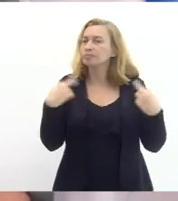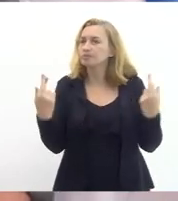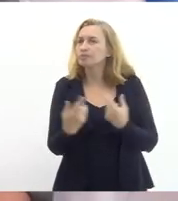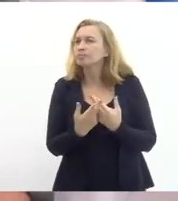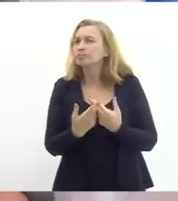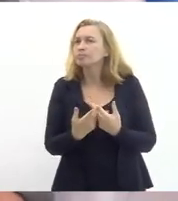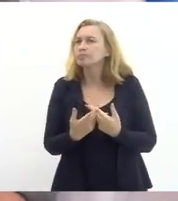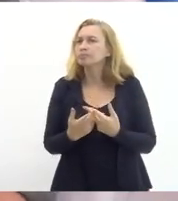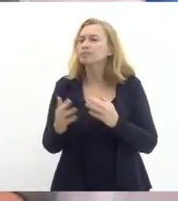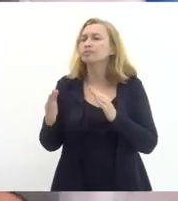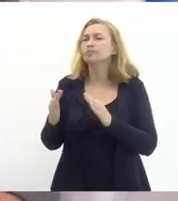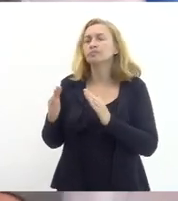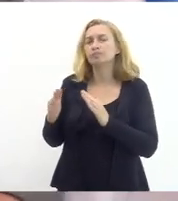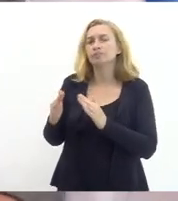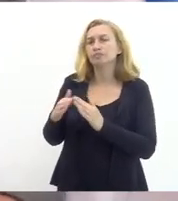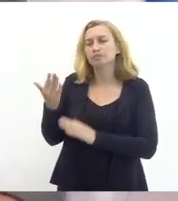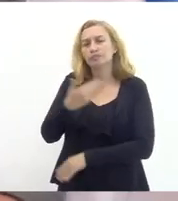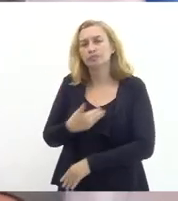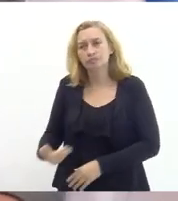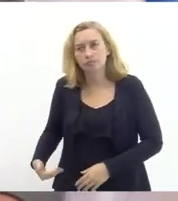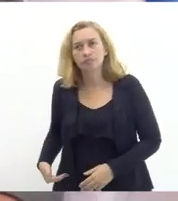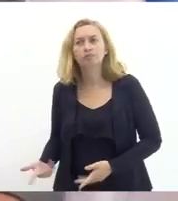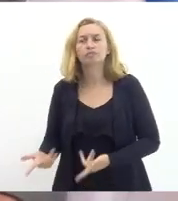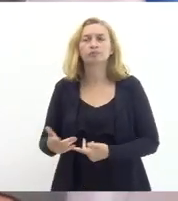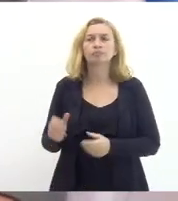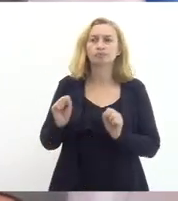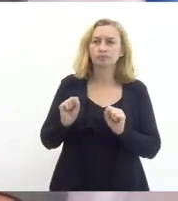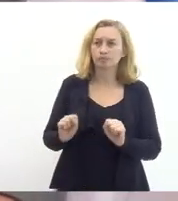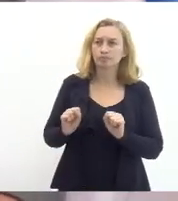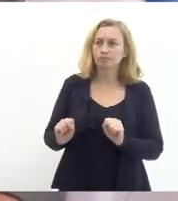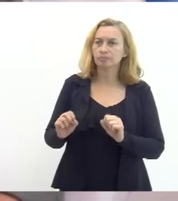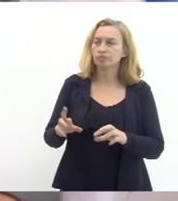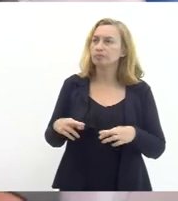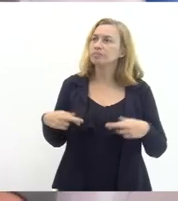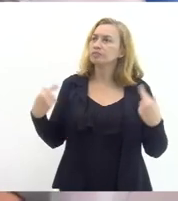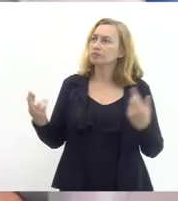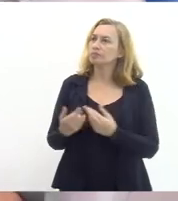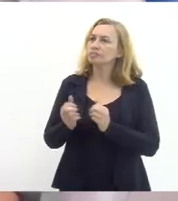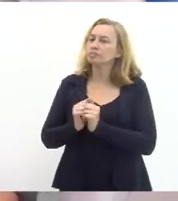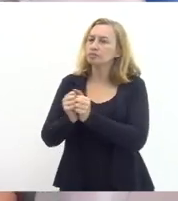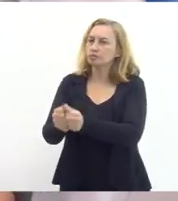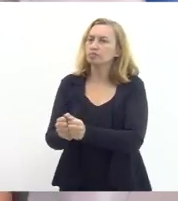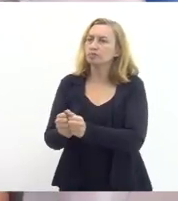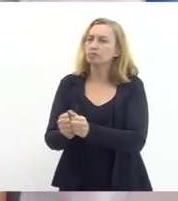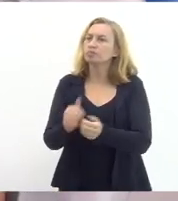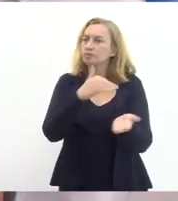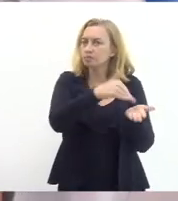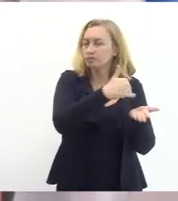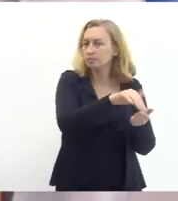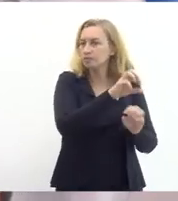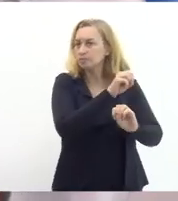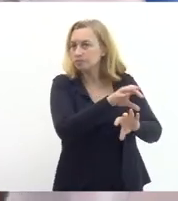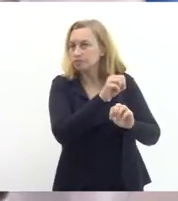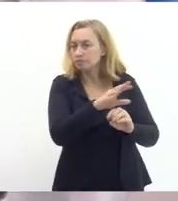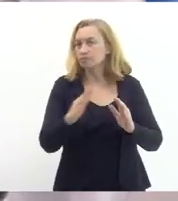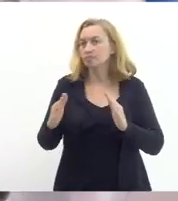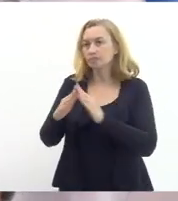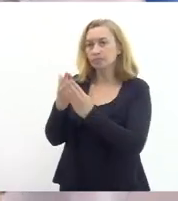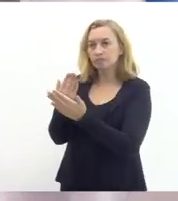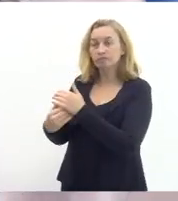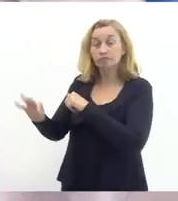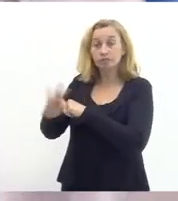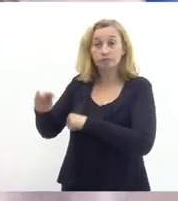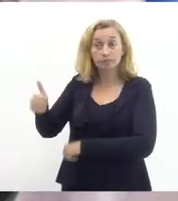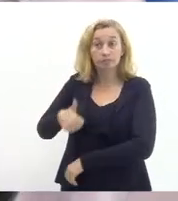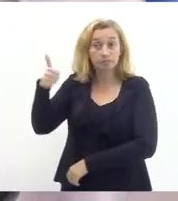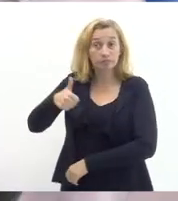com a Casa Civil se for possível fazer uma reunião conjunta com a Secretaria de Educação e com a FAETEC é melhor porque